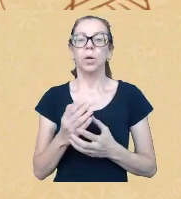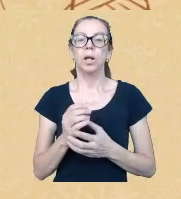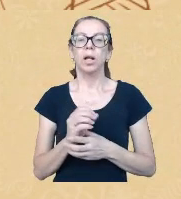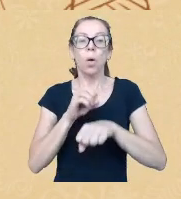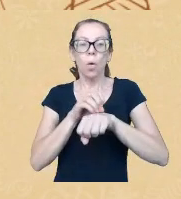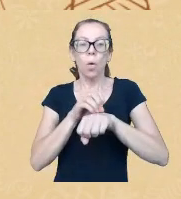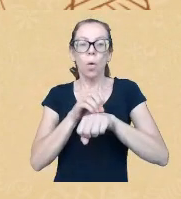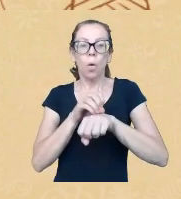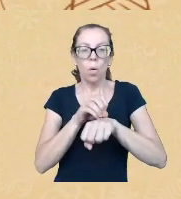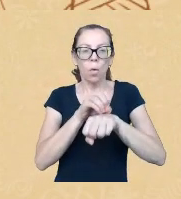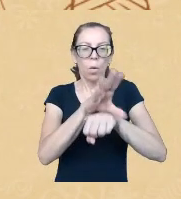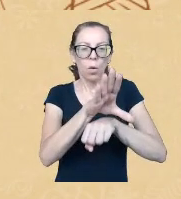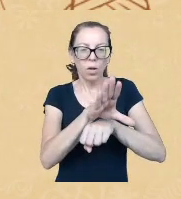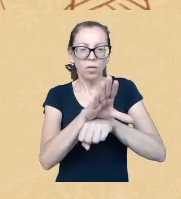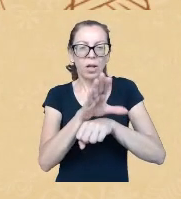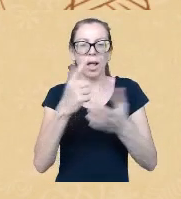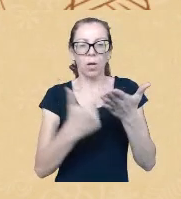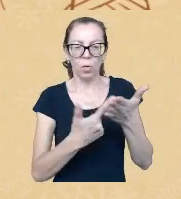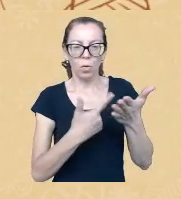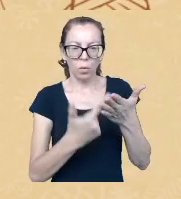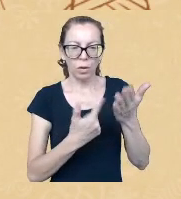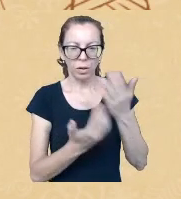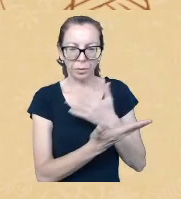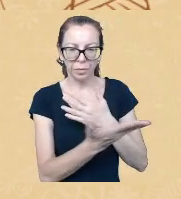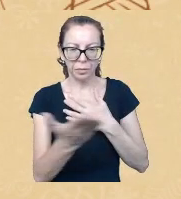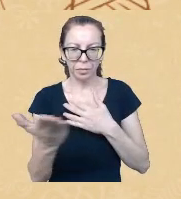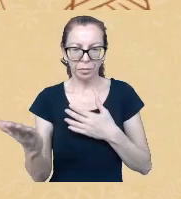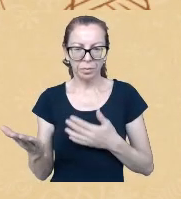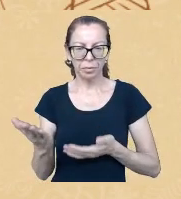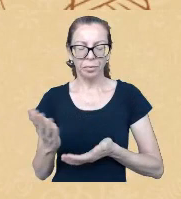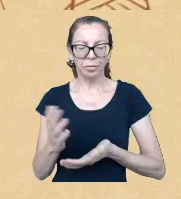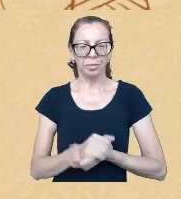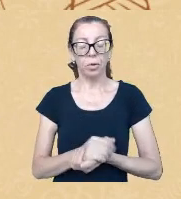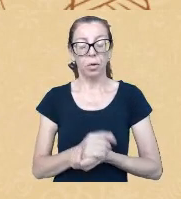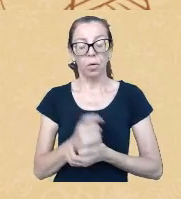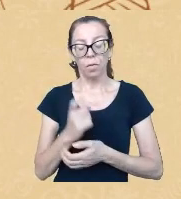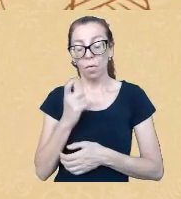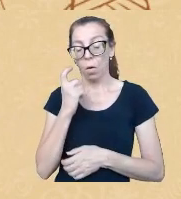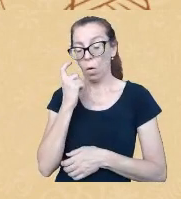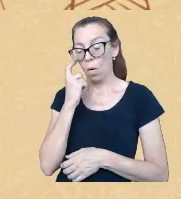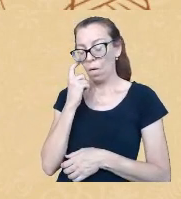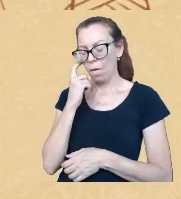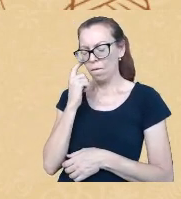um acho que eu vou ver se eu consigo mostrar para vocês aqui